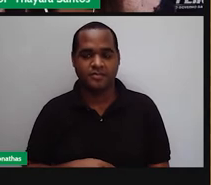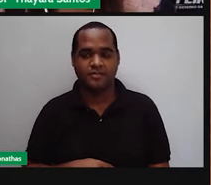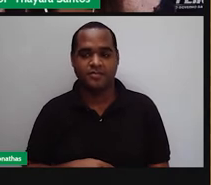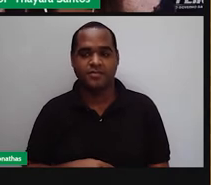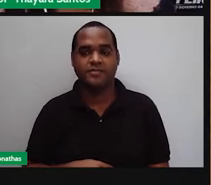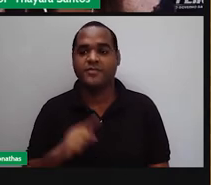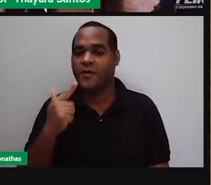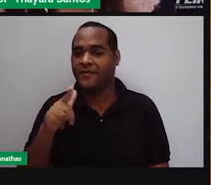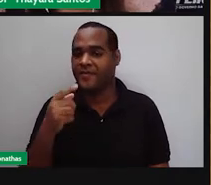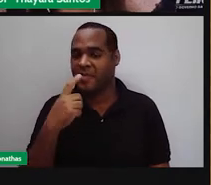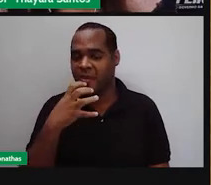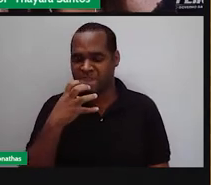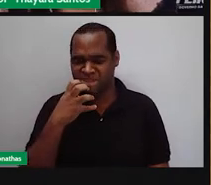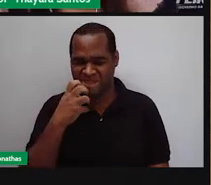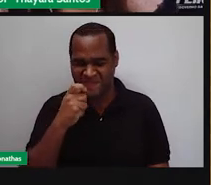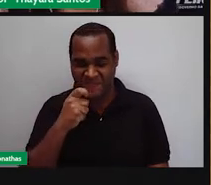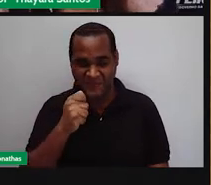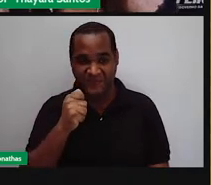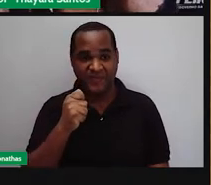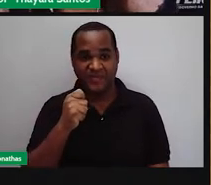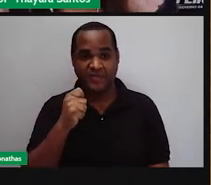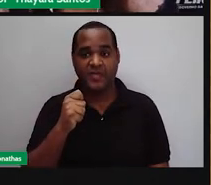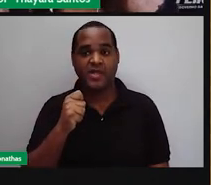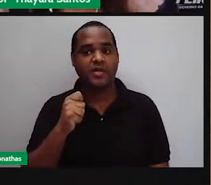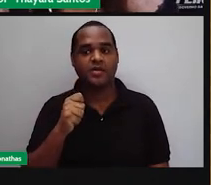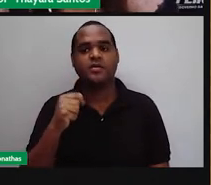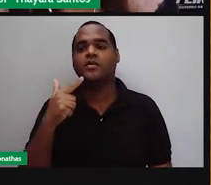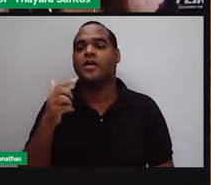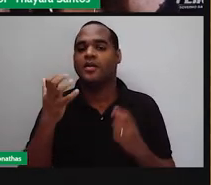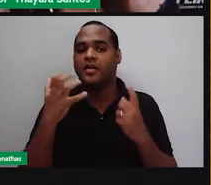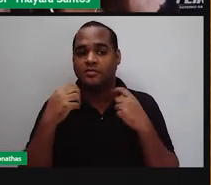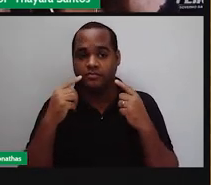E o sabor azedo nas laterais e na parte inferior.